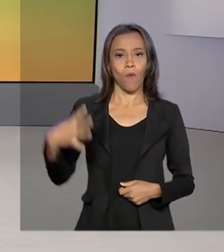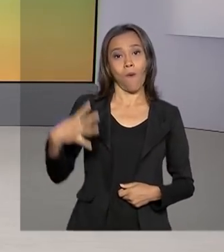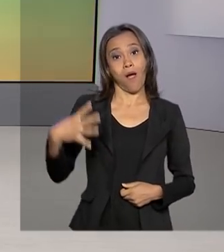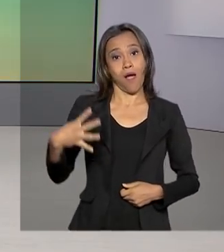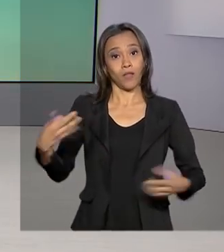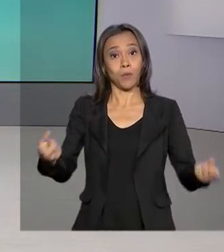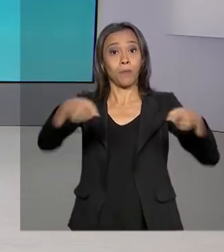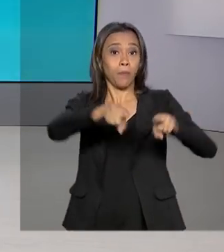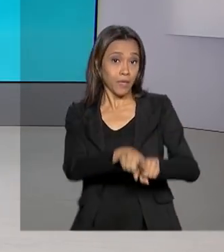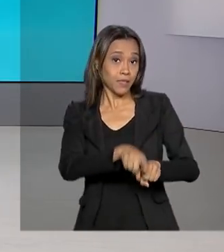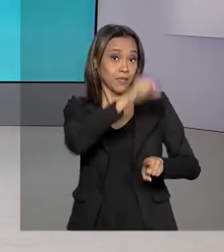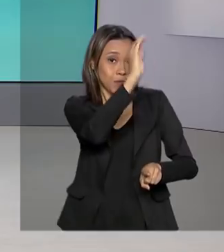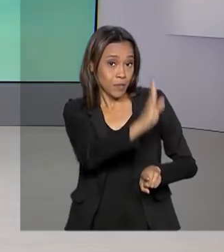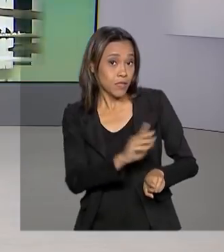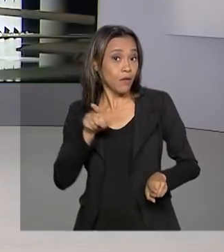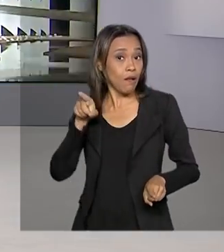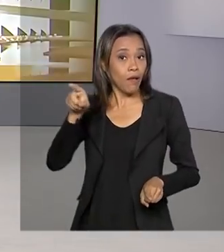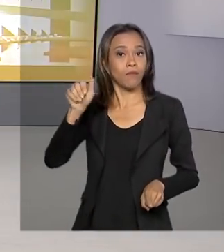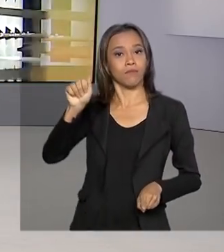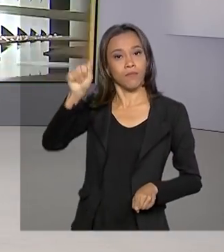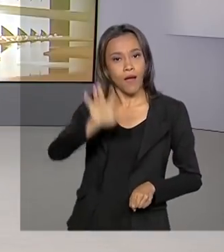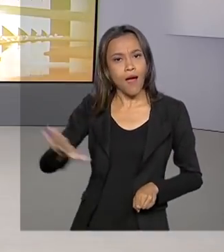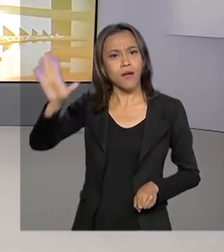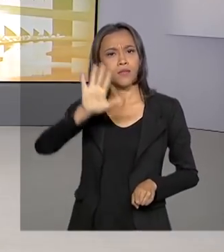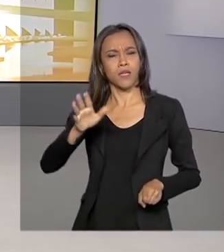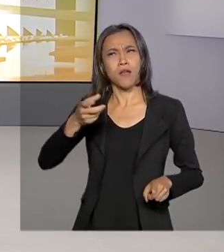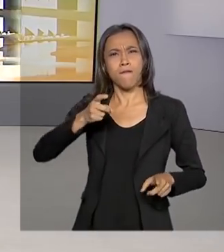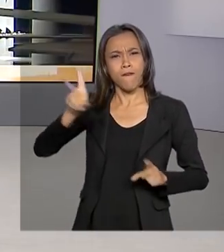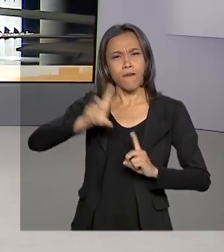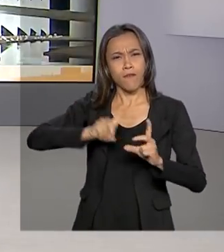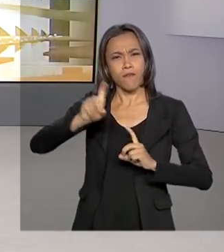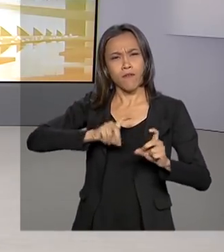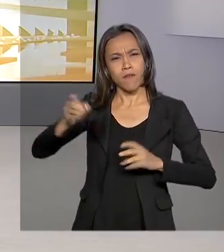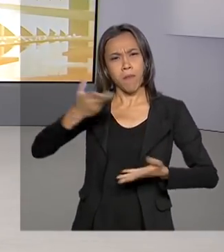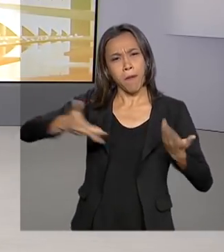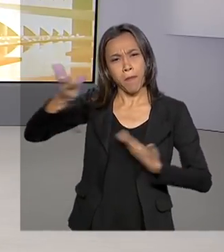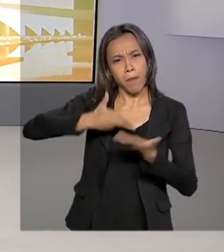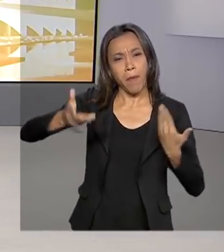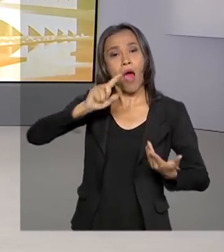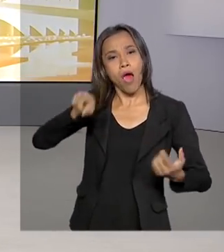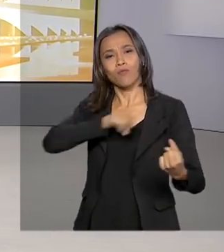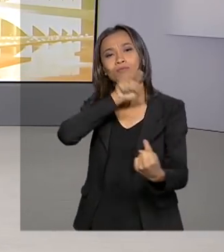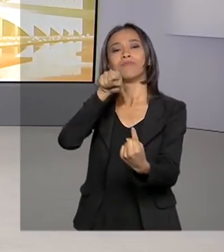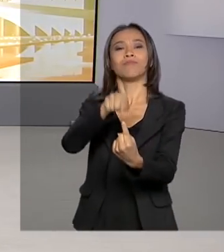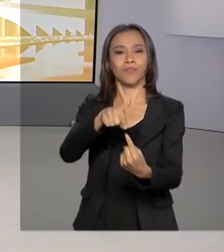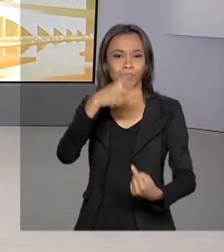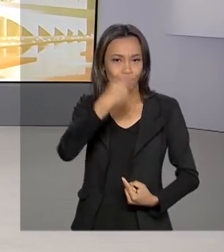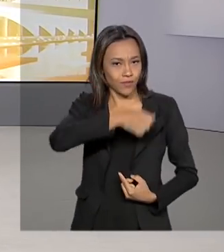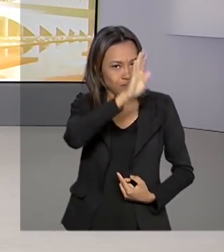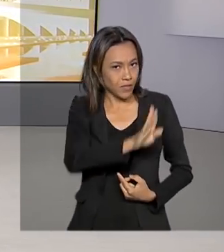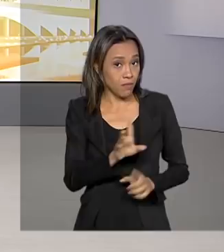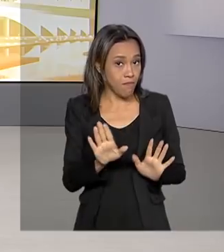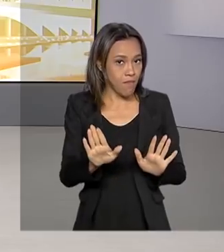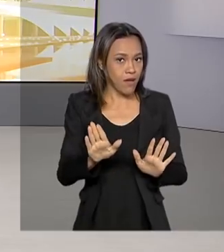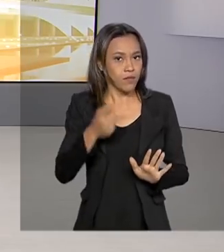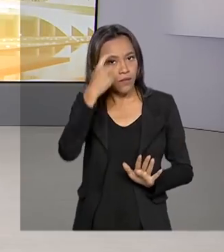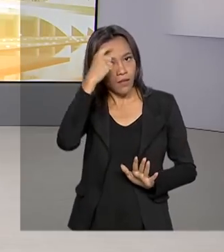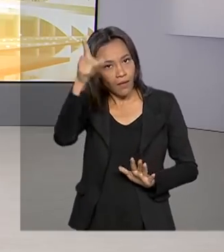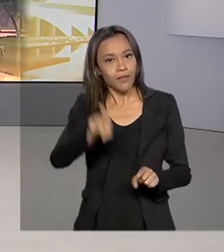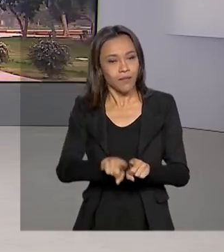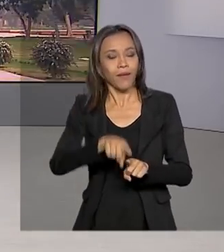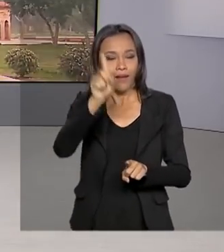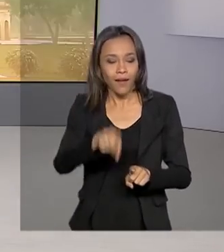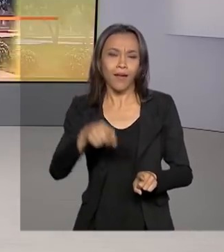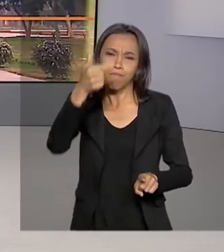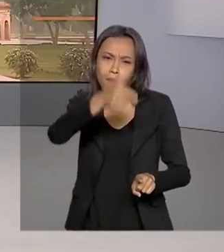do Brasil na Ásia. Aumentar os negócios entre os dois países está entre os objetivos da visita. Mas a ideia é também ampliar a